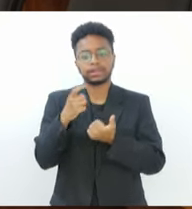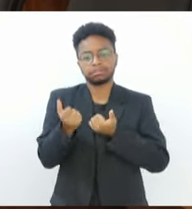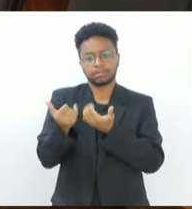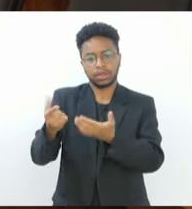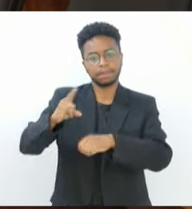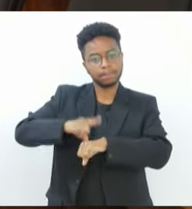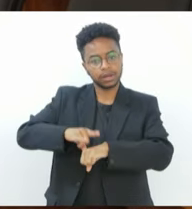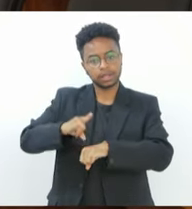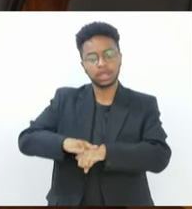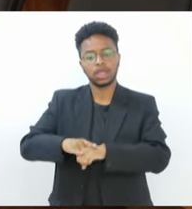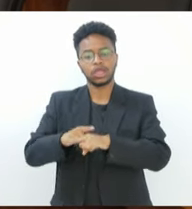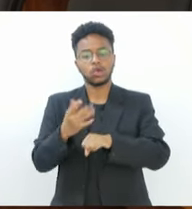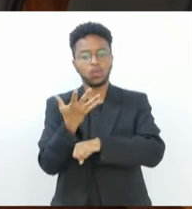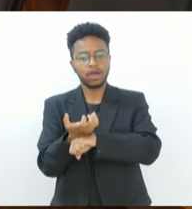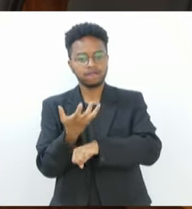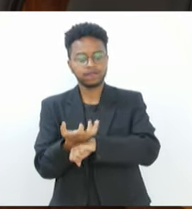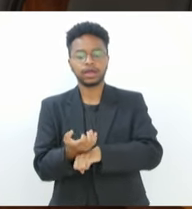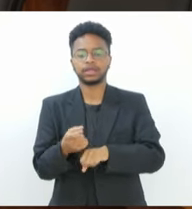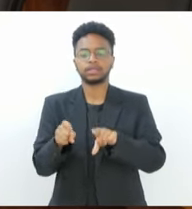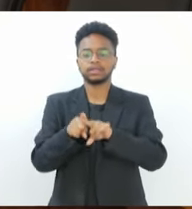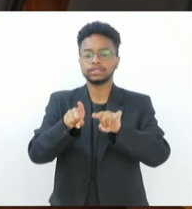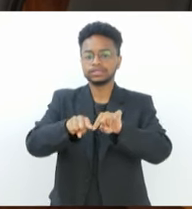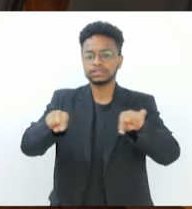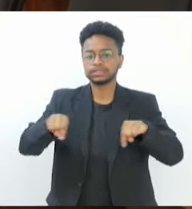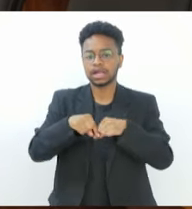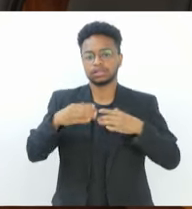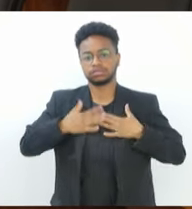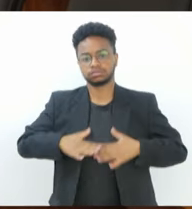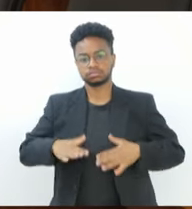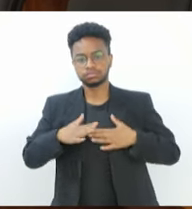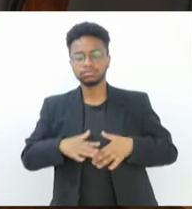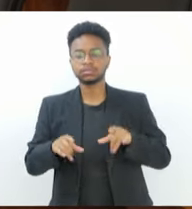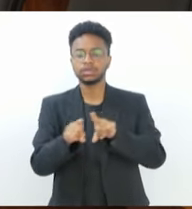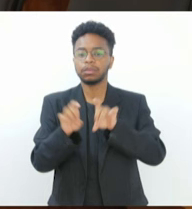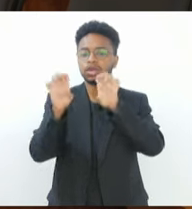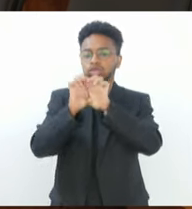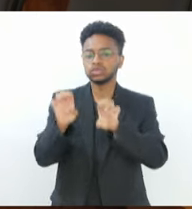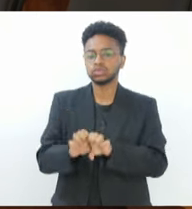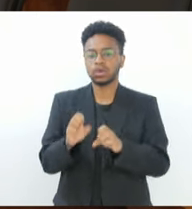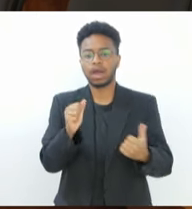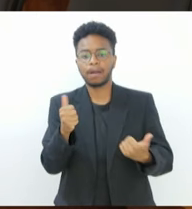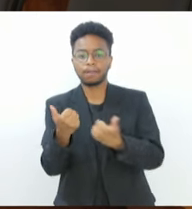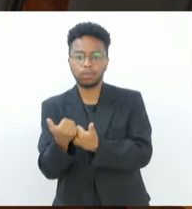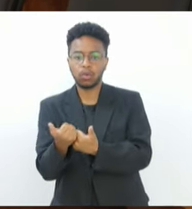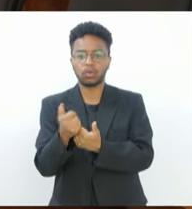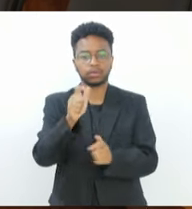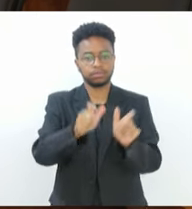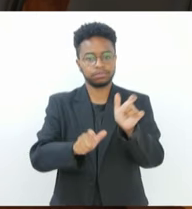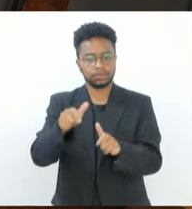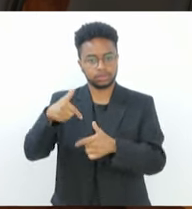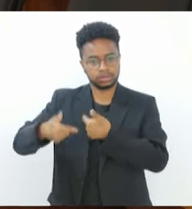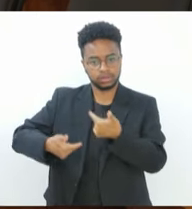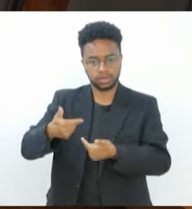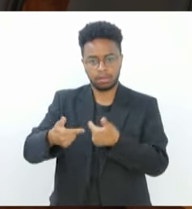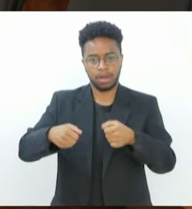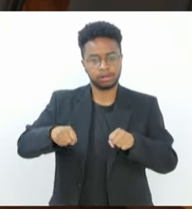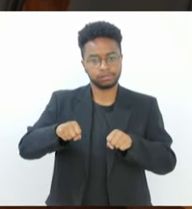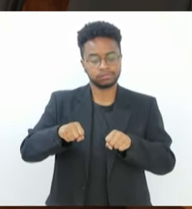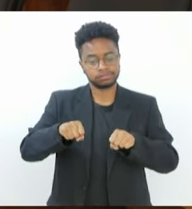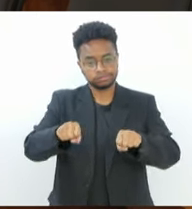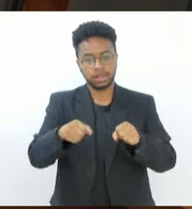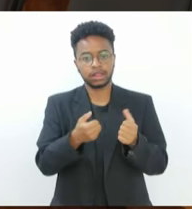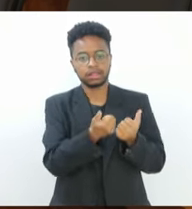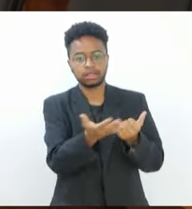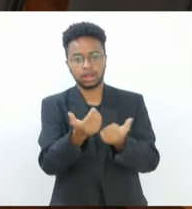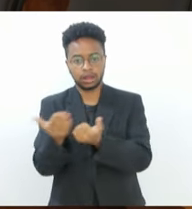banheiros, Wi-Fi, salas de descanso e também estruturas com apoio para esses colaboradores. De acordo com o texto